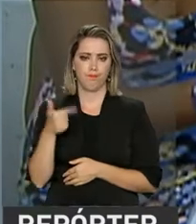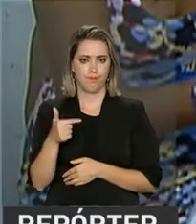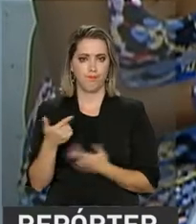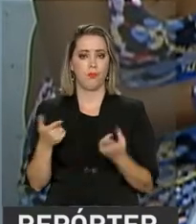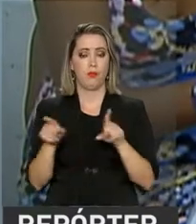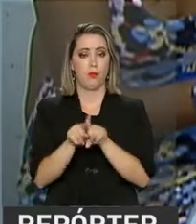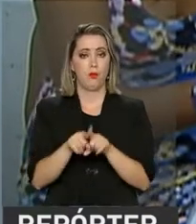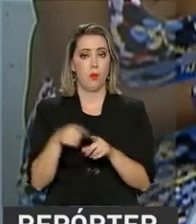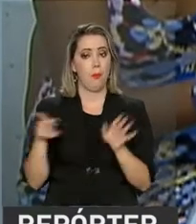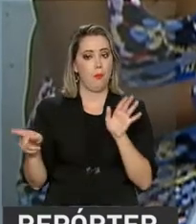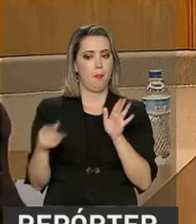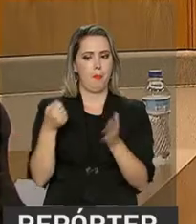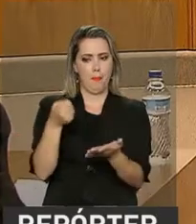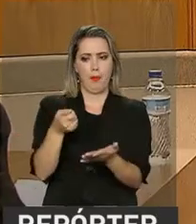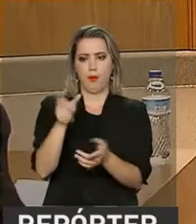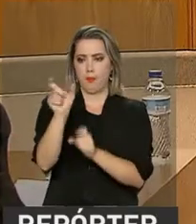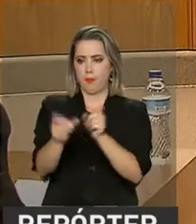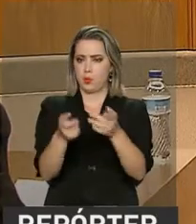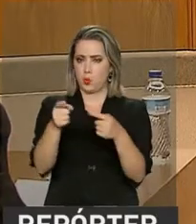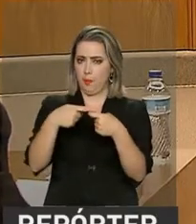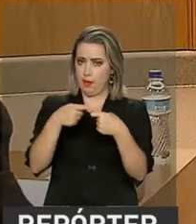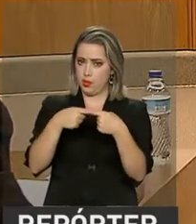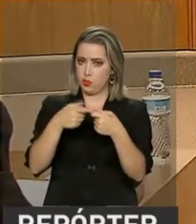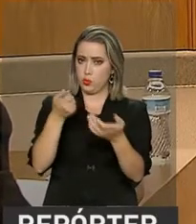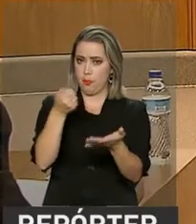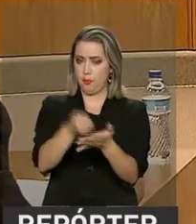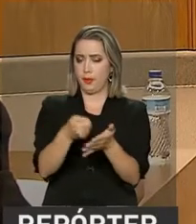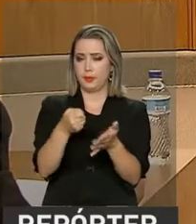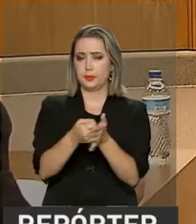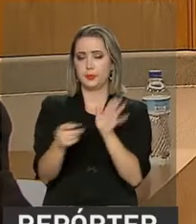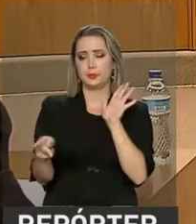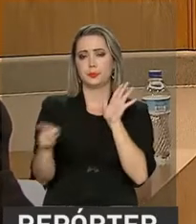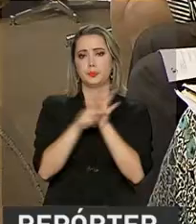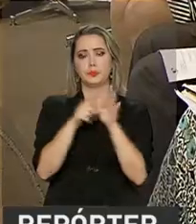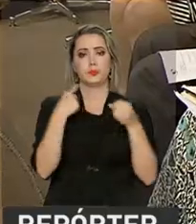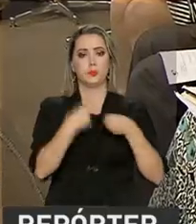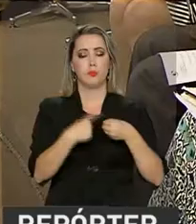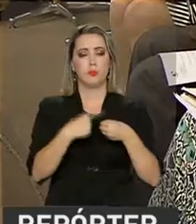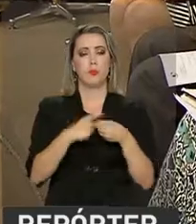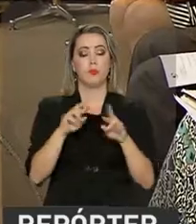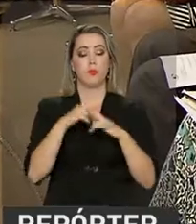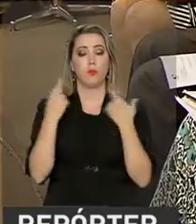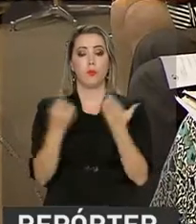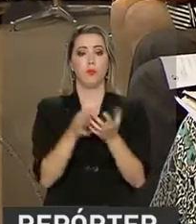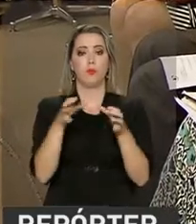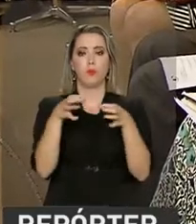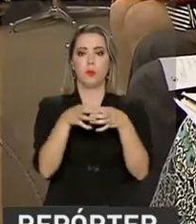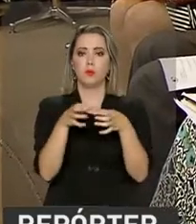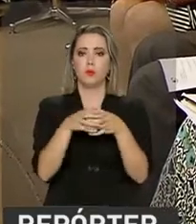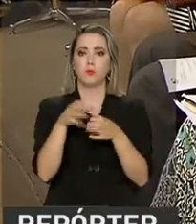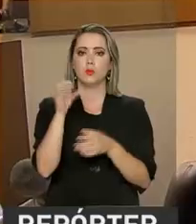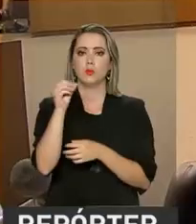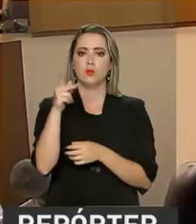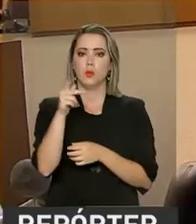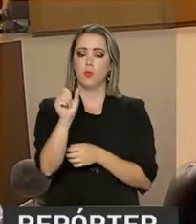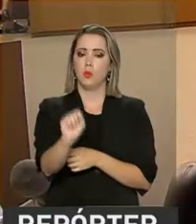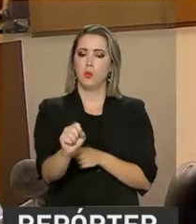recursos do próprio município. A permissão foi uma das decisões tomadas na reunião da Comissão Intergestores Tripartite,